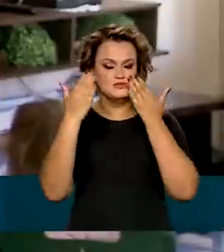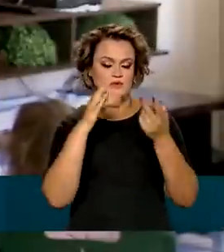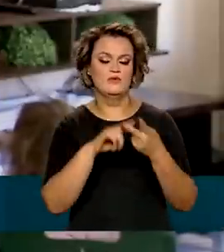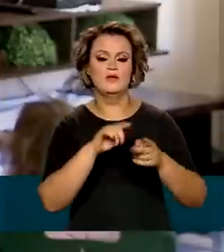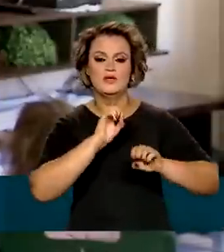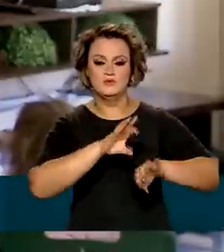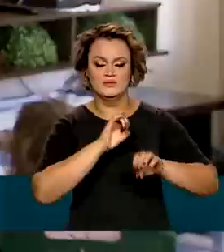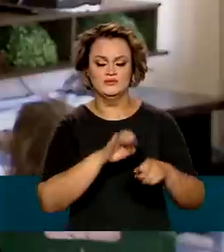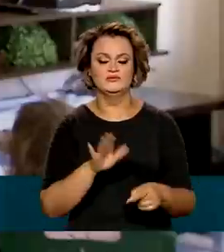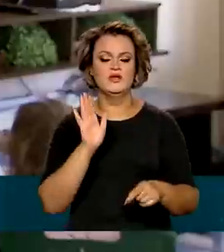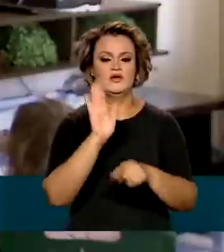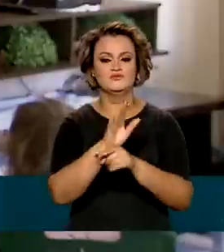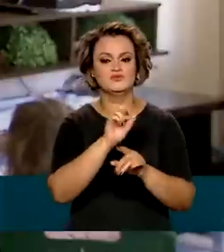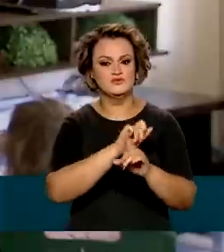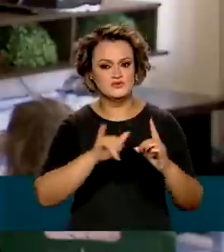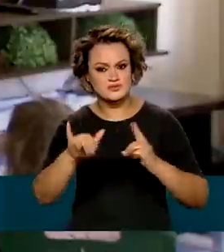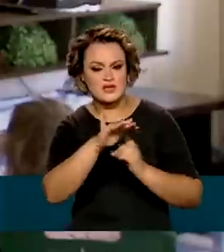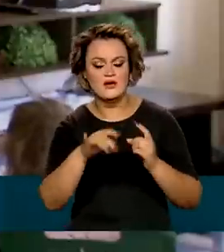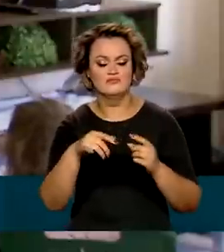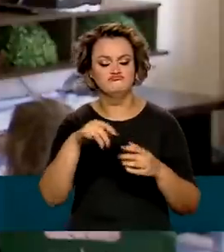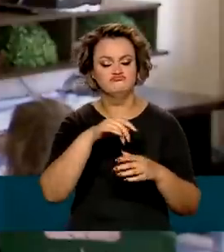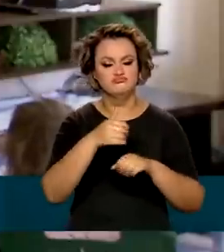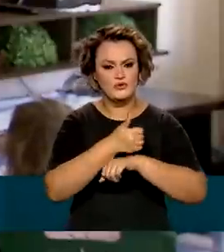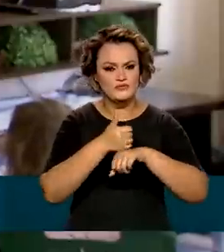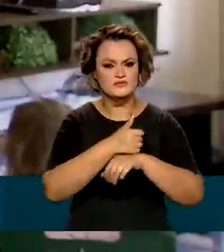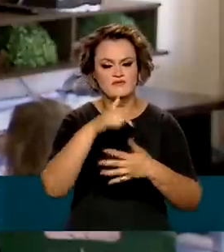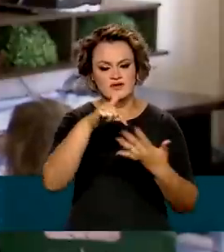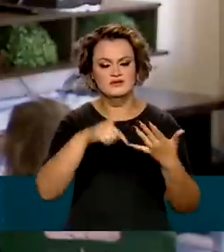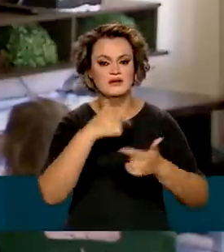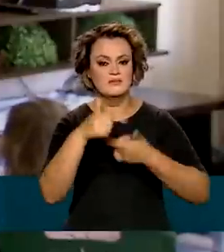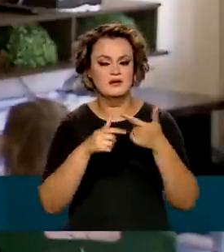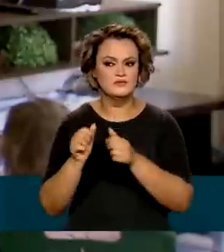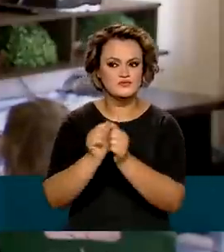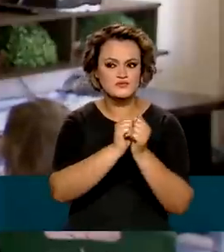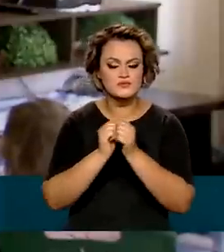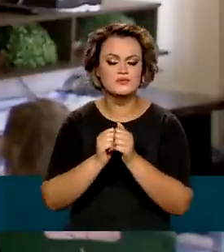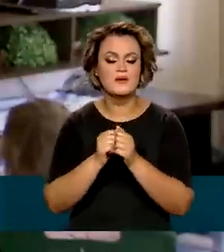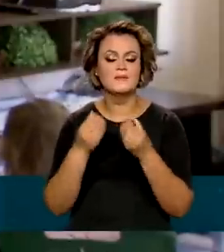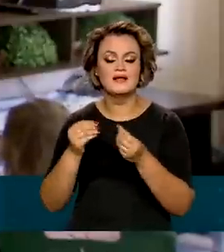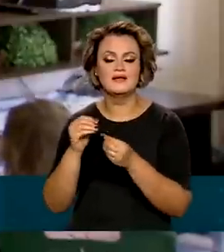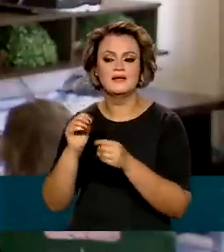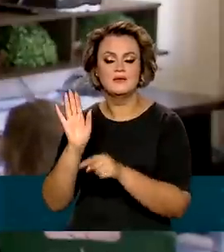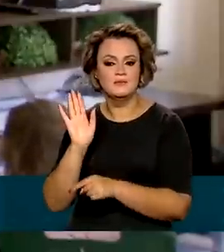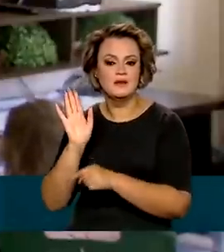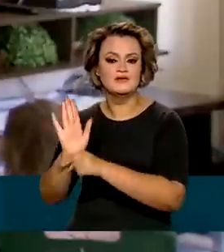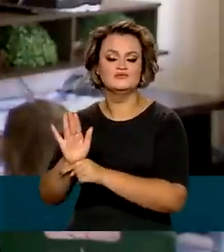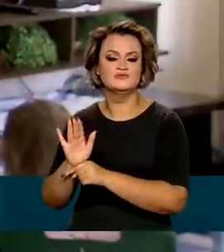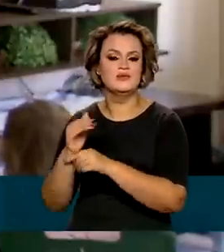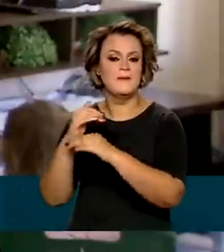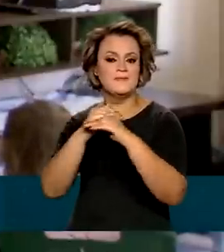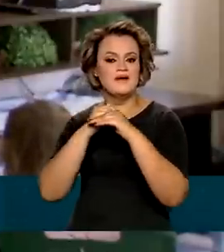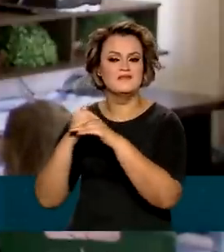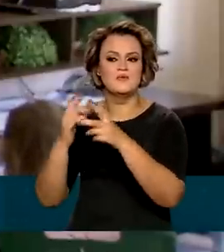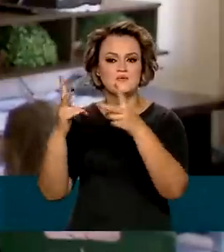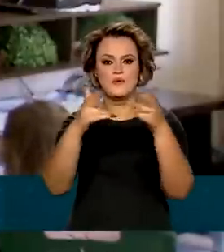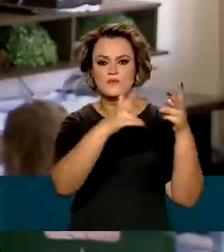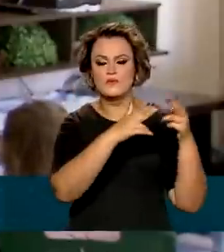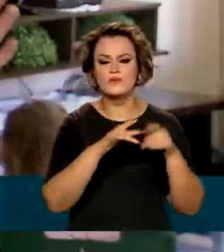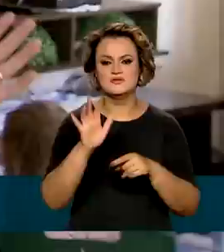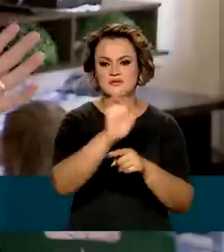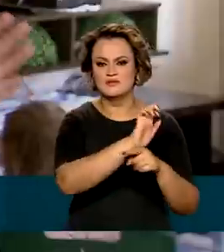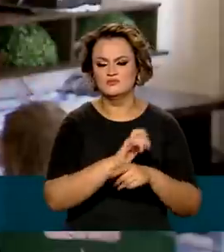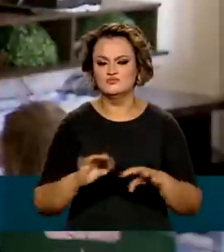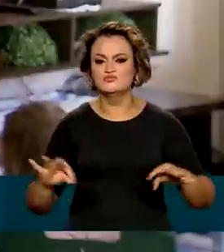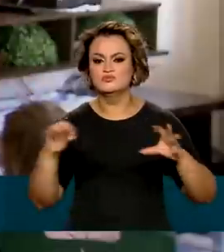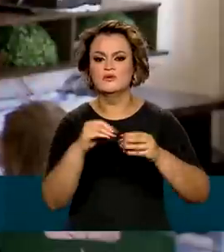educadores, assistentes sociais trabalham juntos. A ideia é padronizar o atendimento em todo o país, inclusive para que as